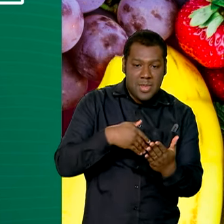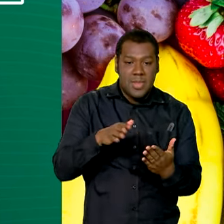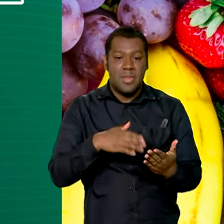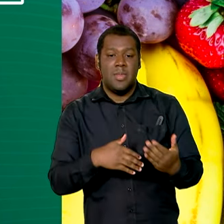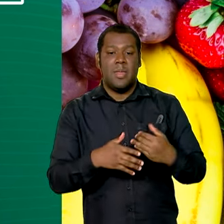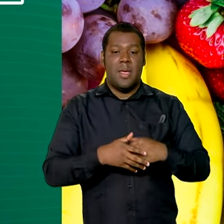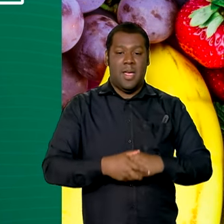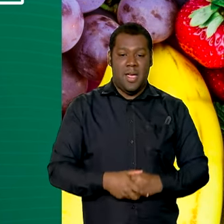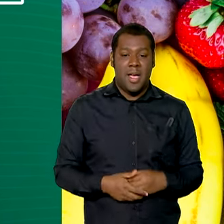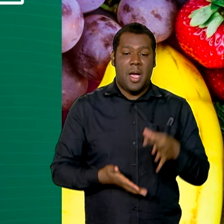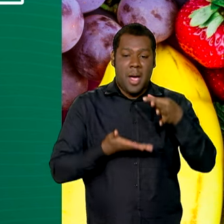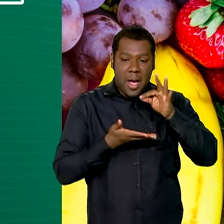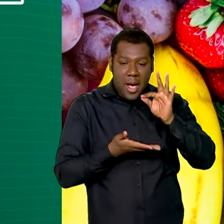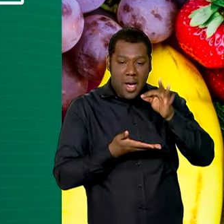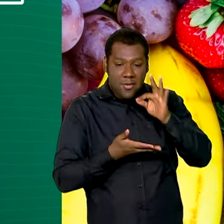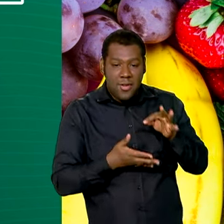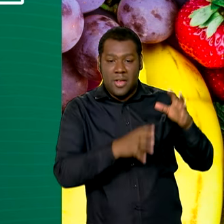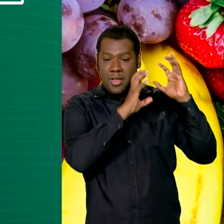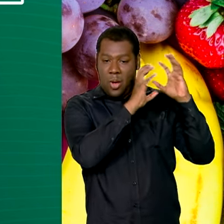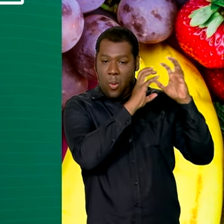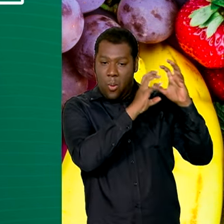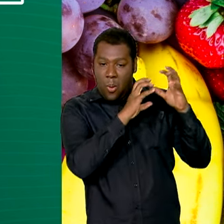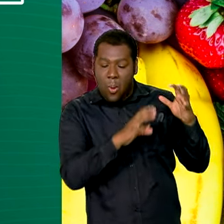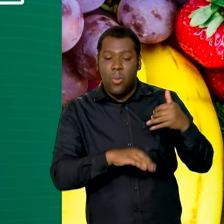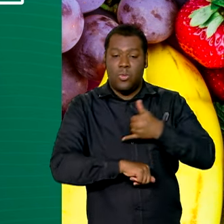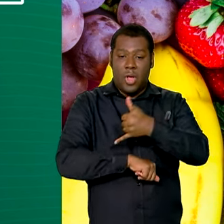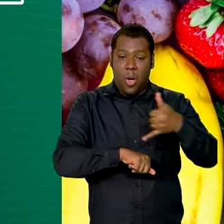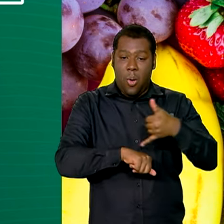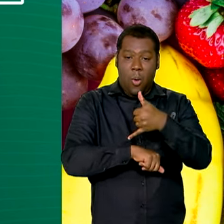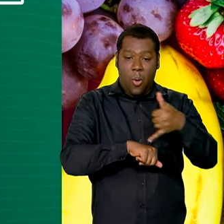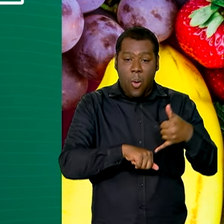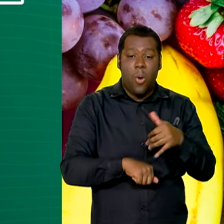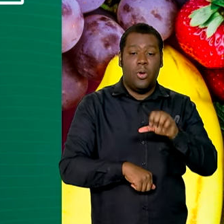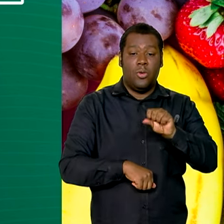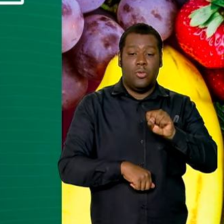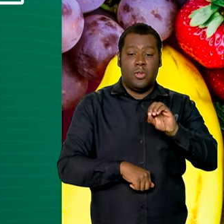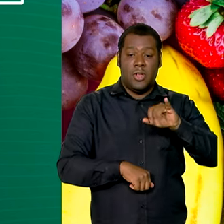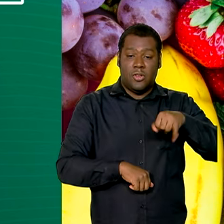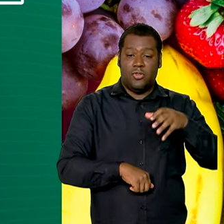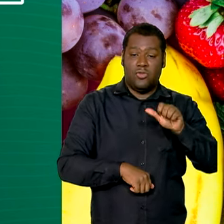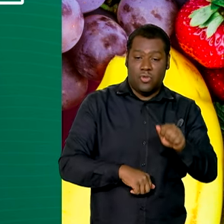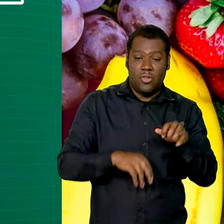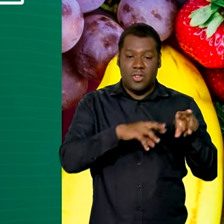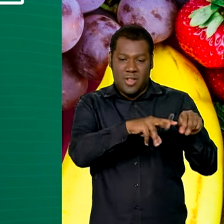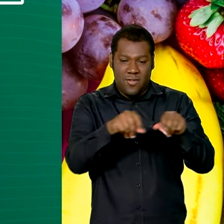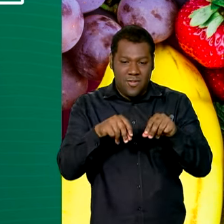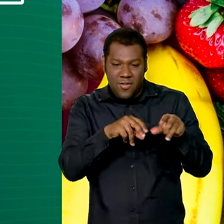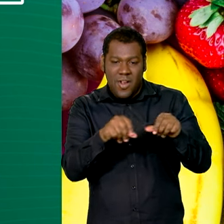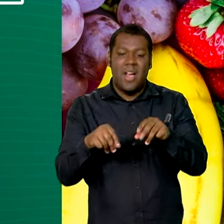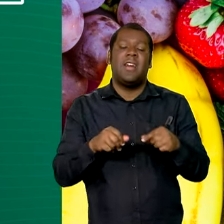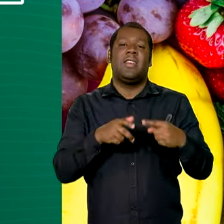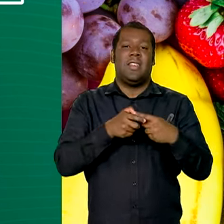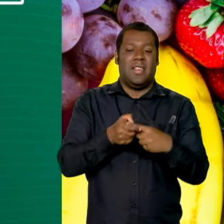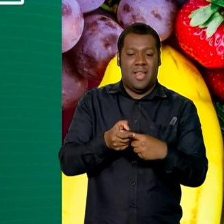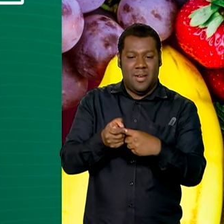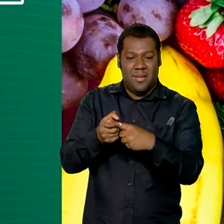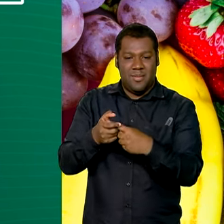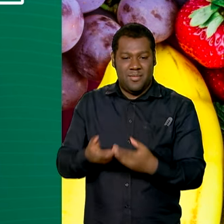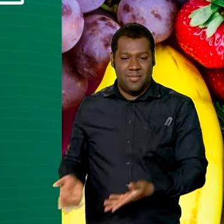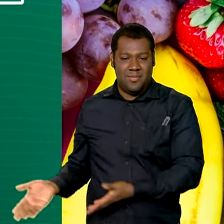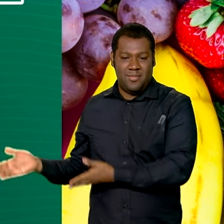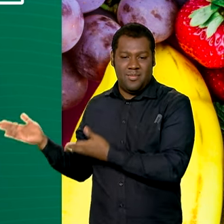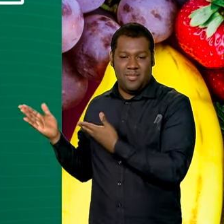tubérculos, café, coco, óleo de soja, farinha de mandioca, farinha e sêmulas de milho, farinha de trigo,